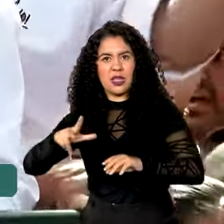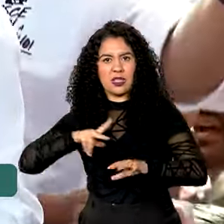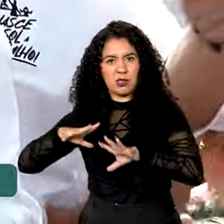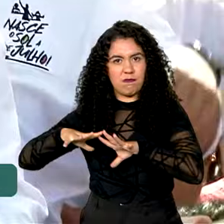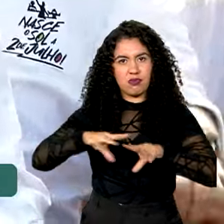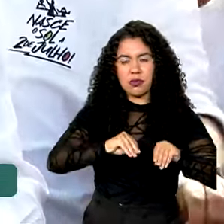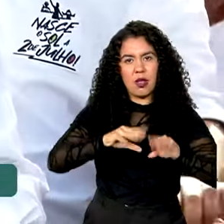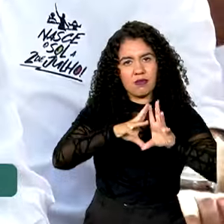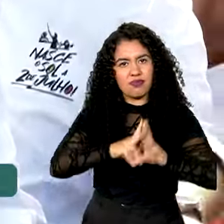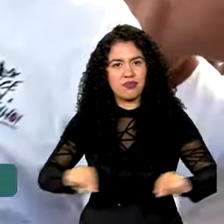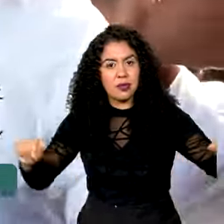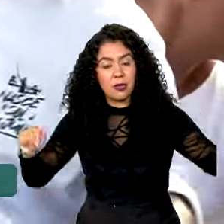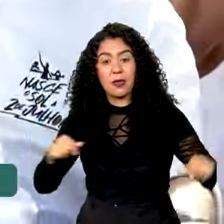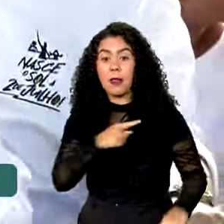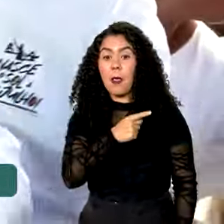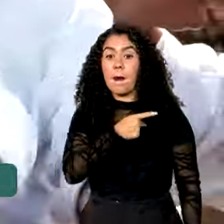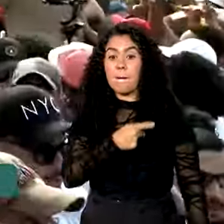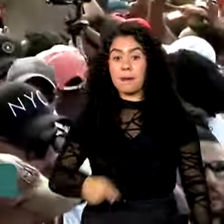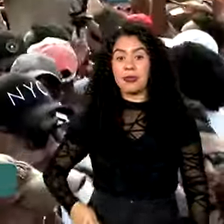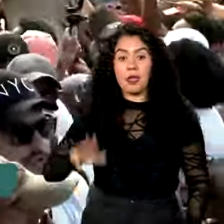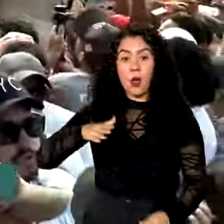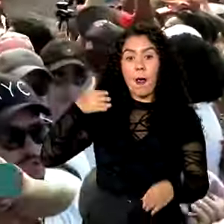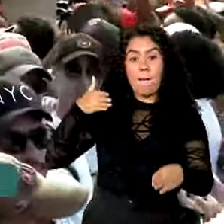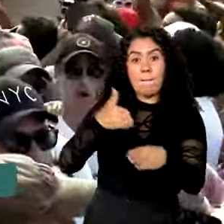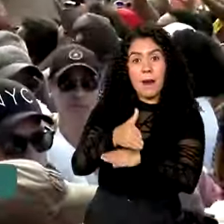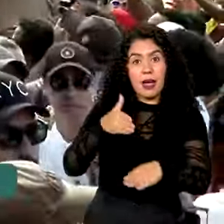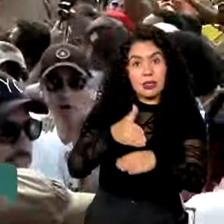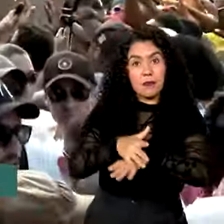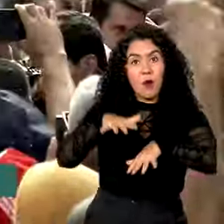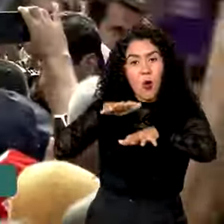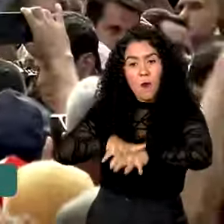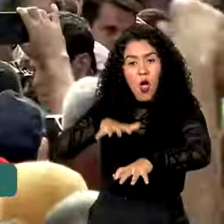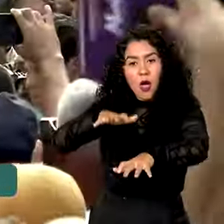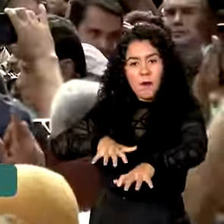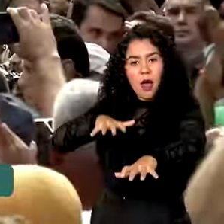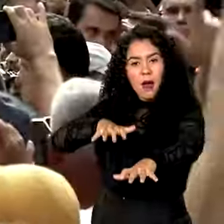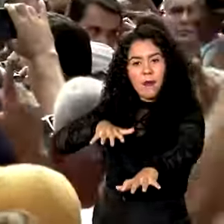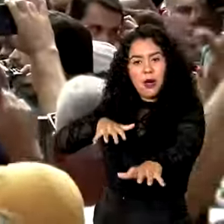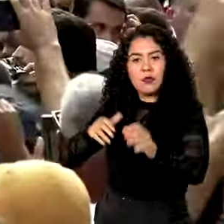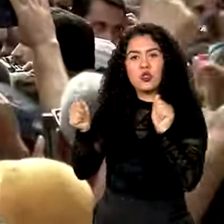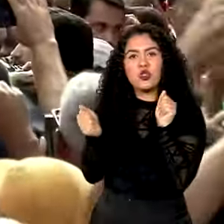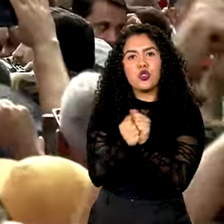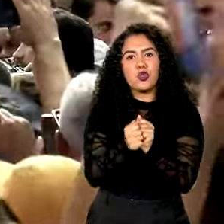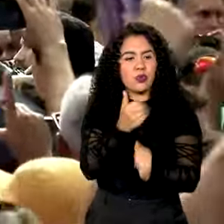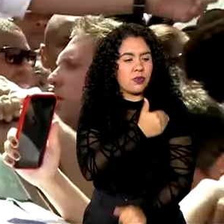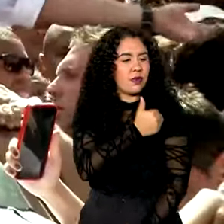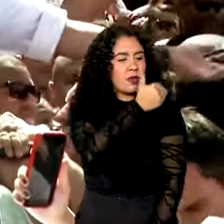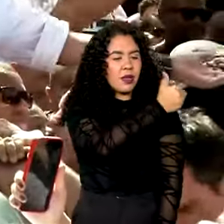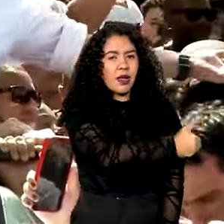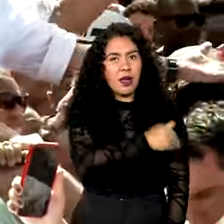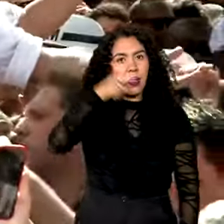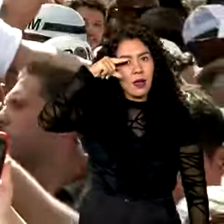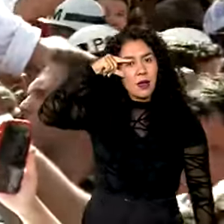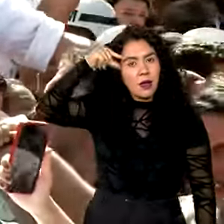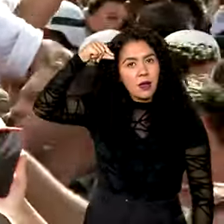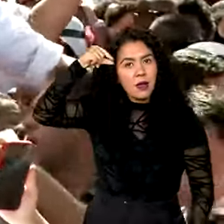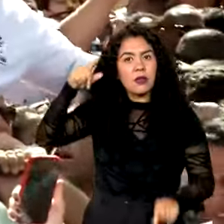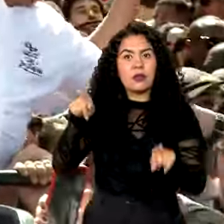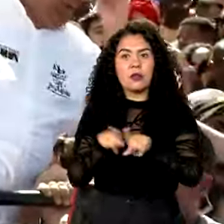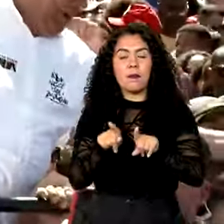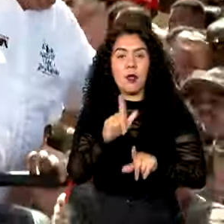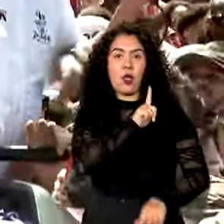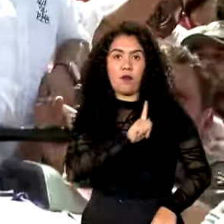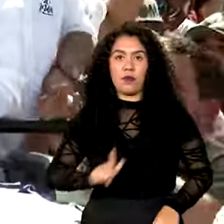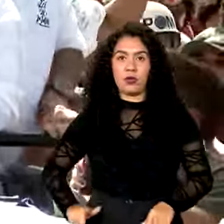presidente Lula participou do desfile em um carro aberto, acompanhado da primeira-dama, Janja da Silva, do governador Jerônimo